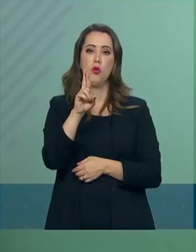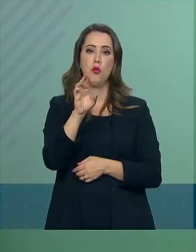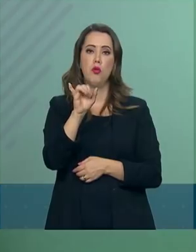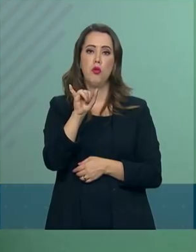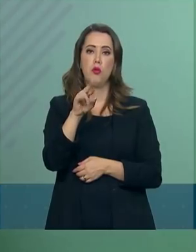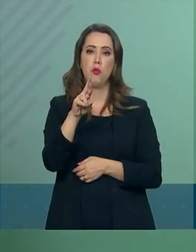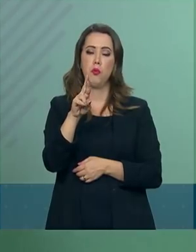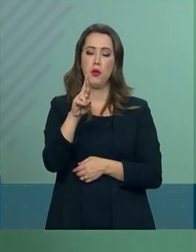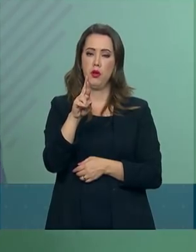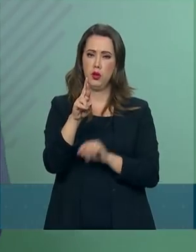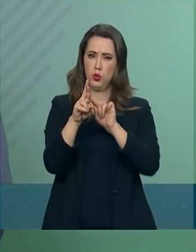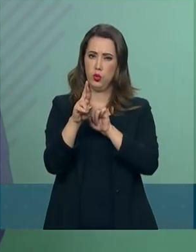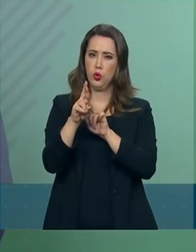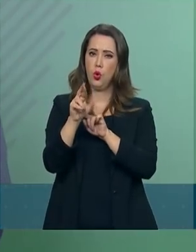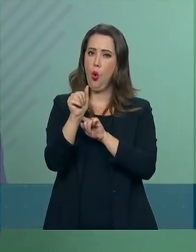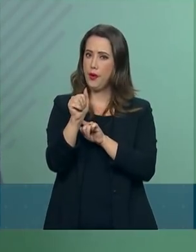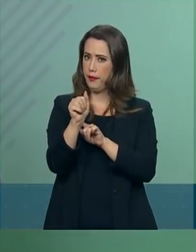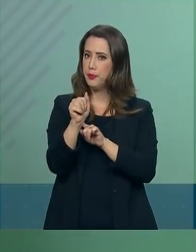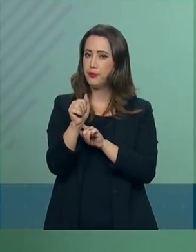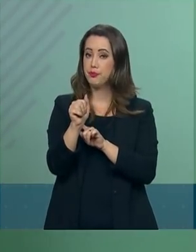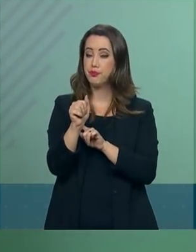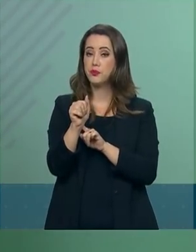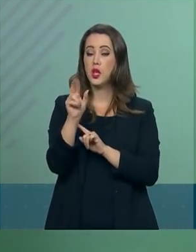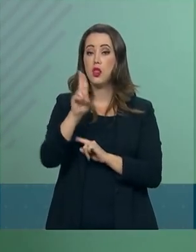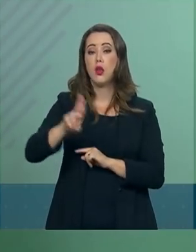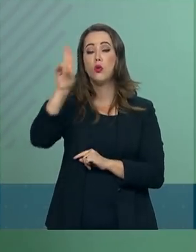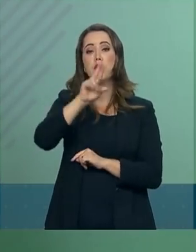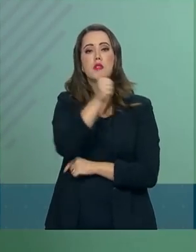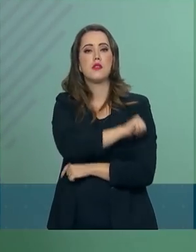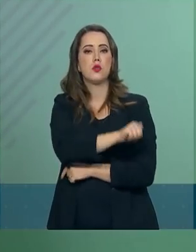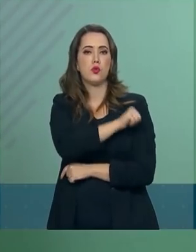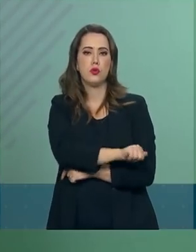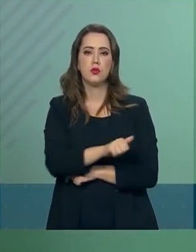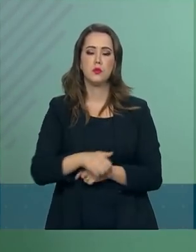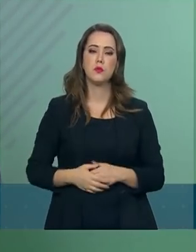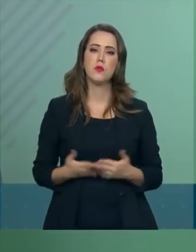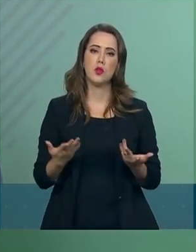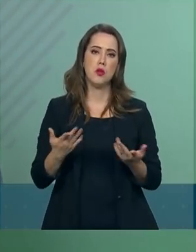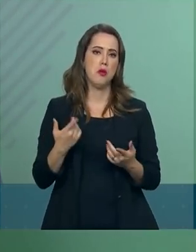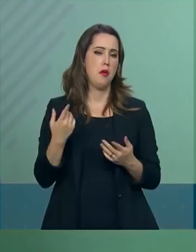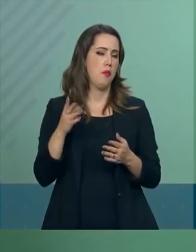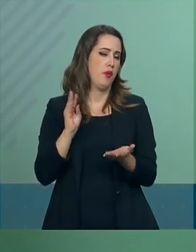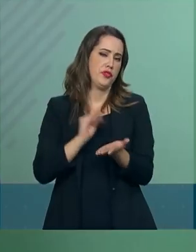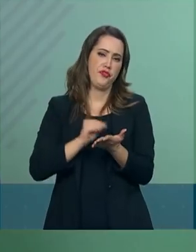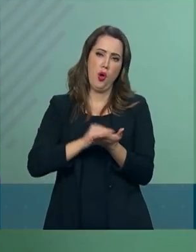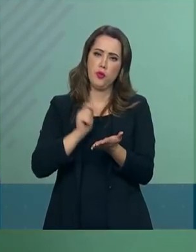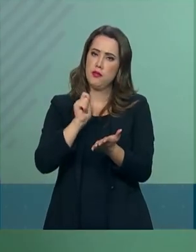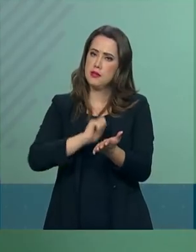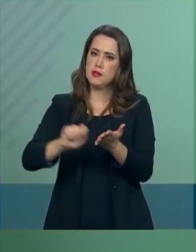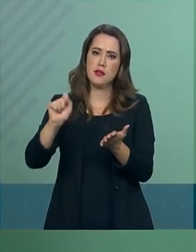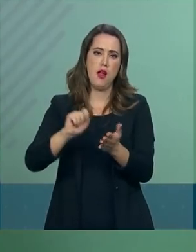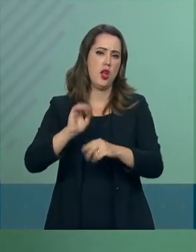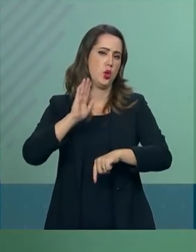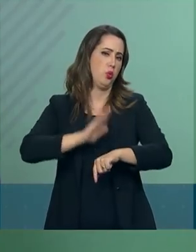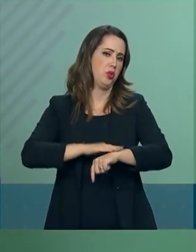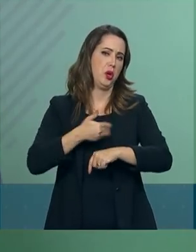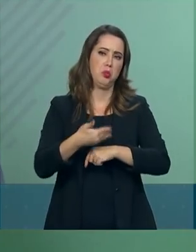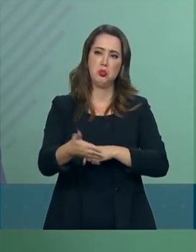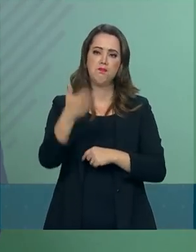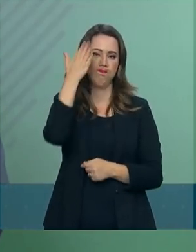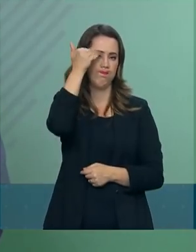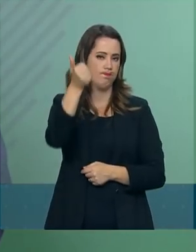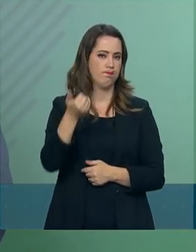Mas ainda não foi assinado e a razão pela qual essa questão do time, eu não posso avançar.